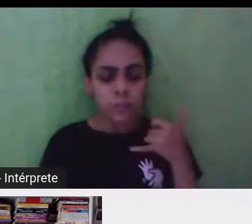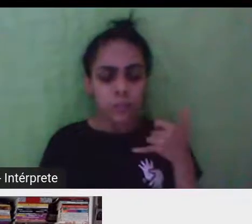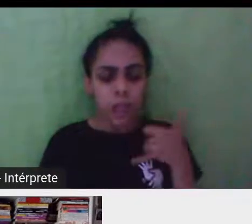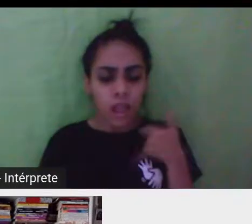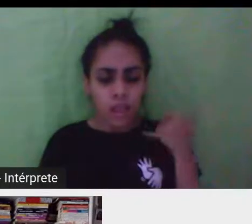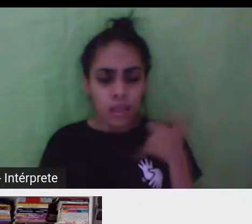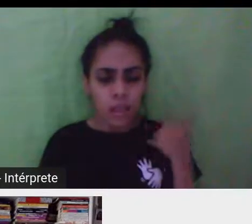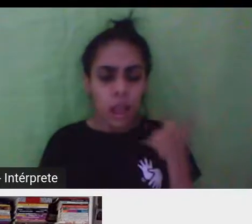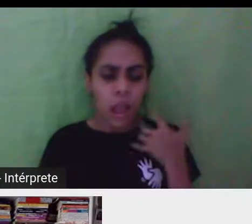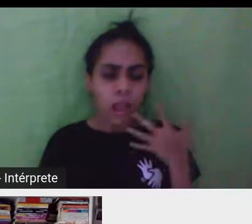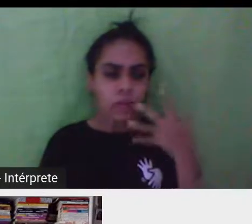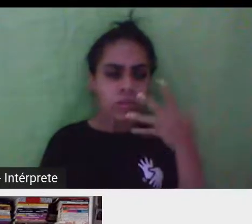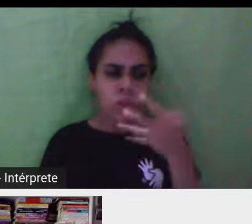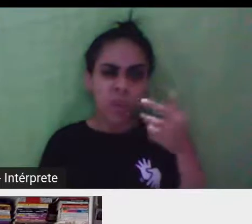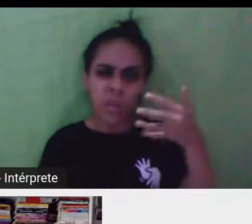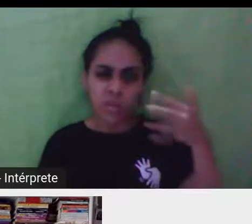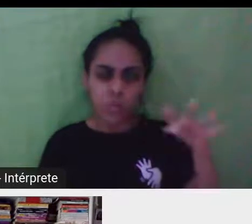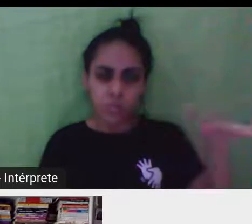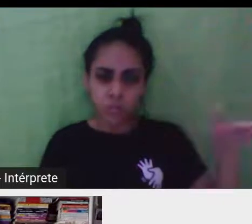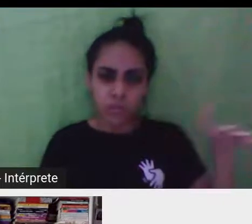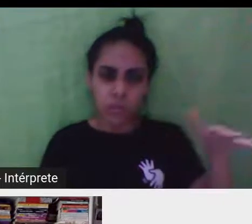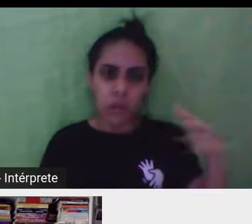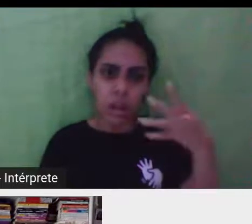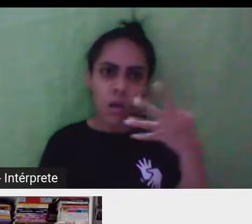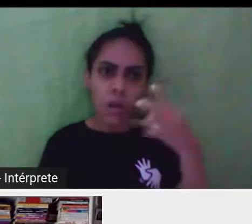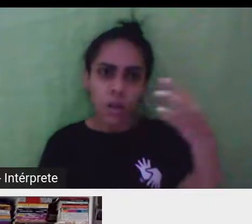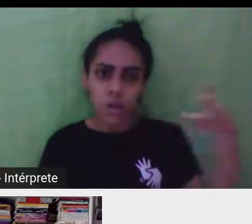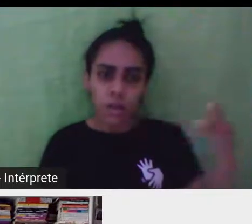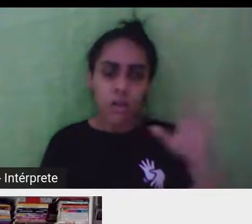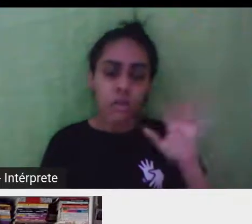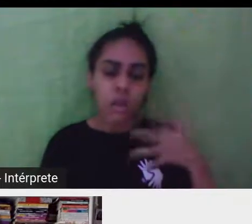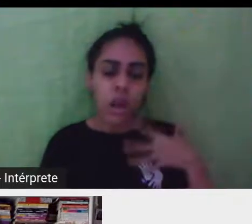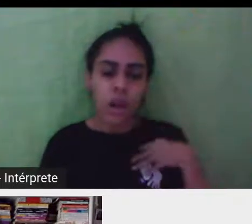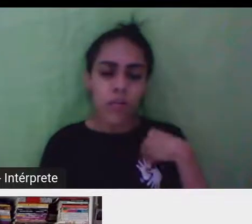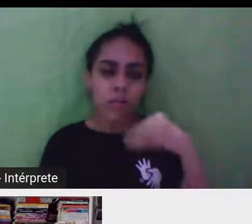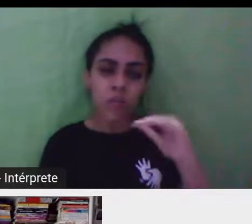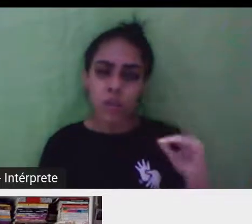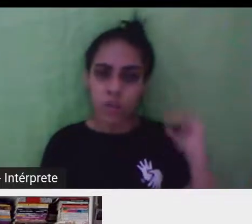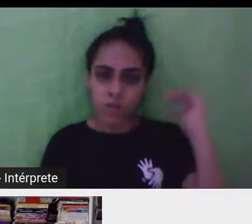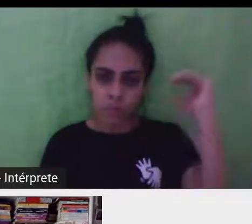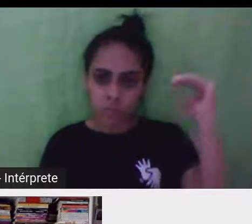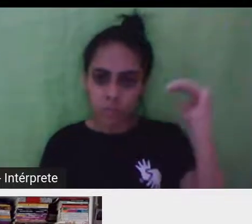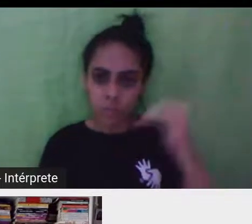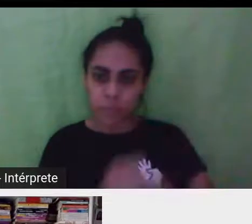filhas já grandes, que moram distante, que não é uma mãe padrão,